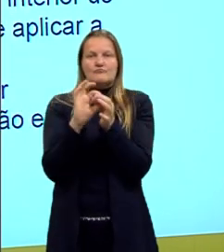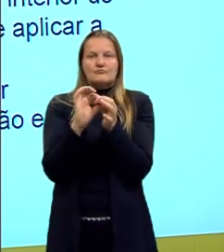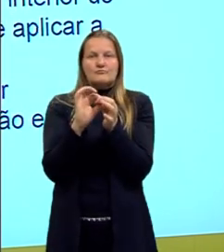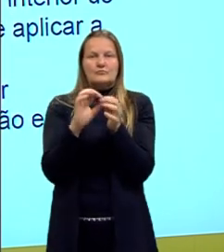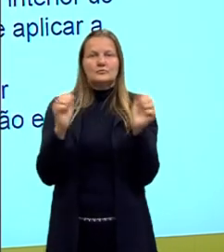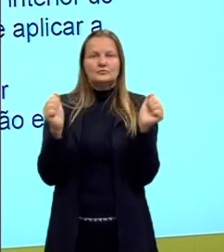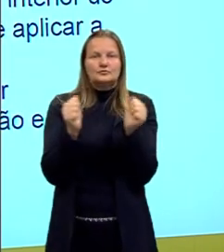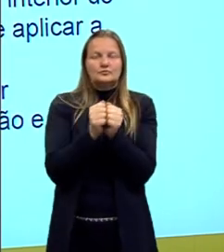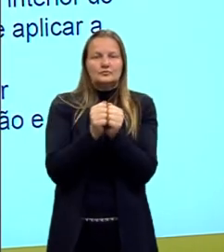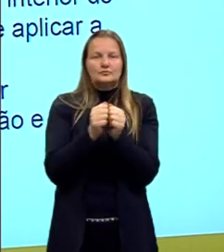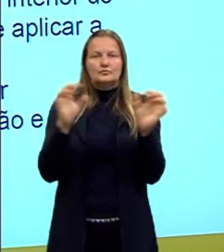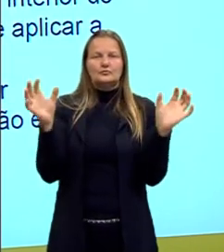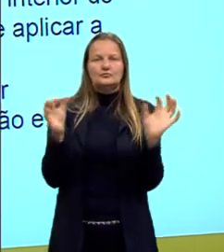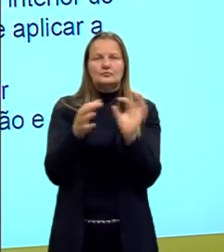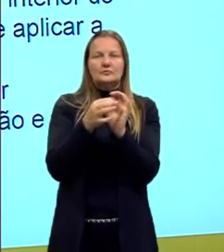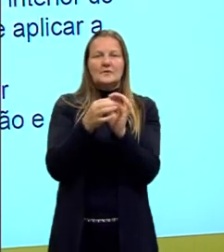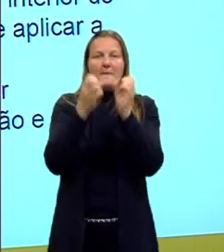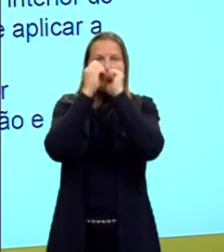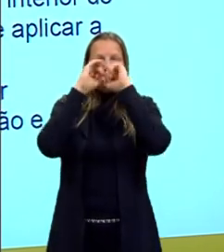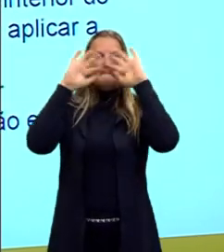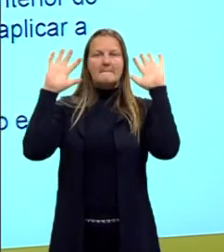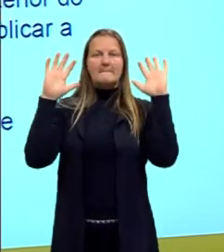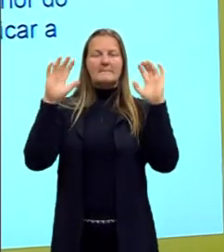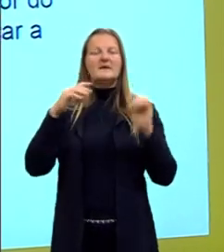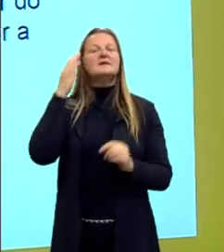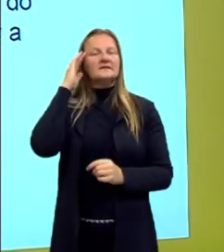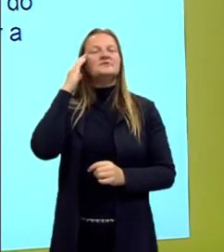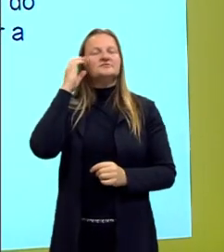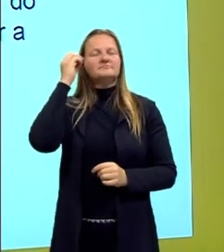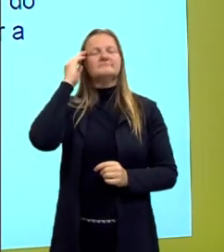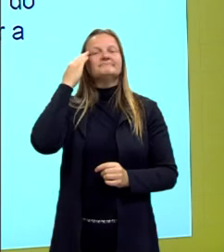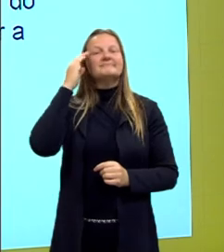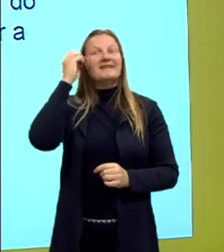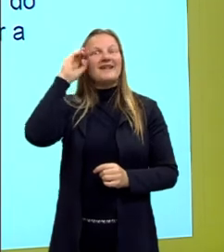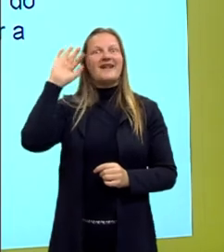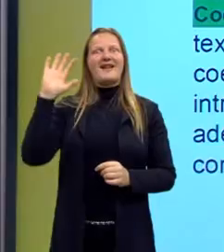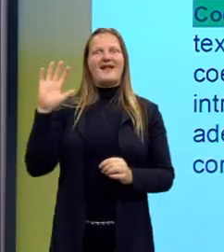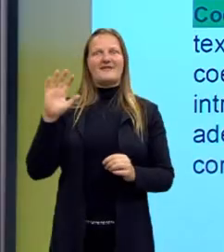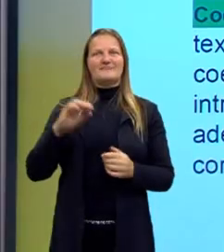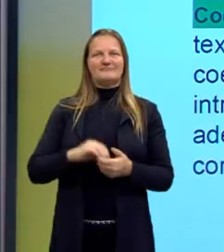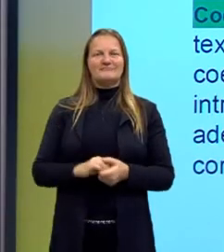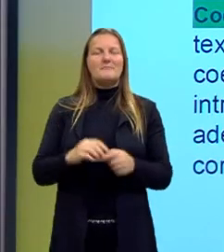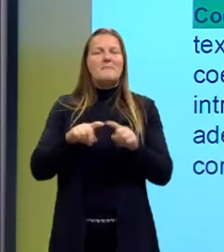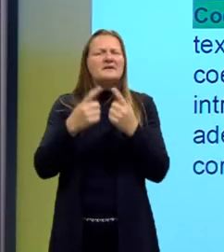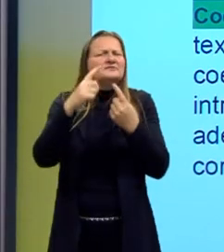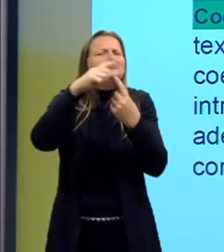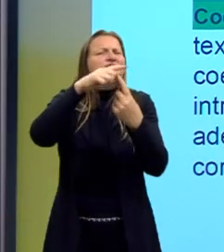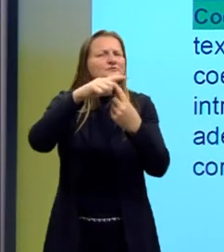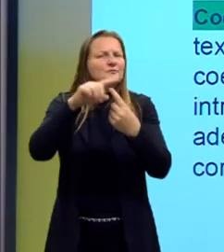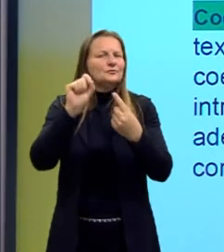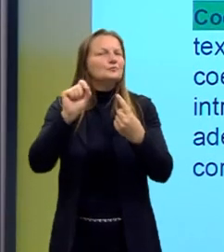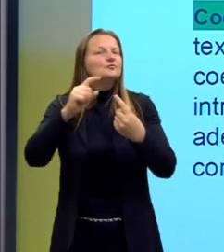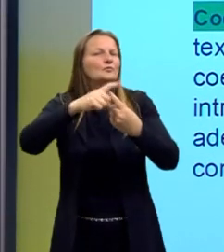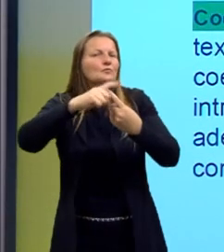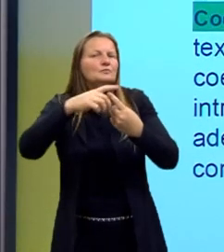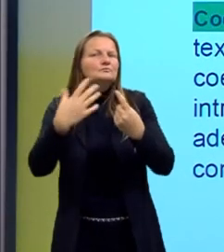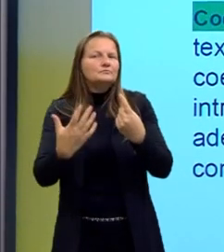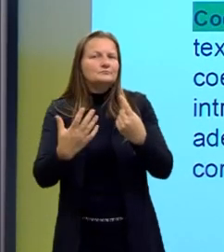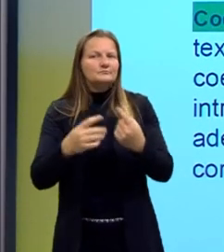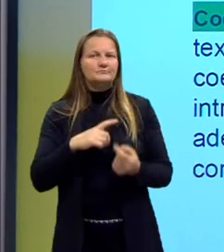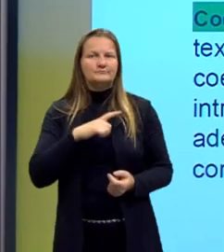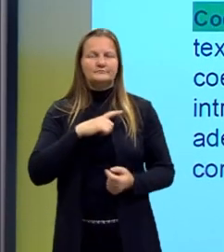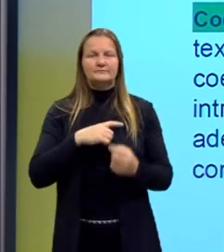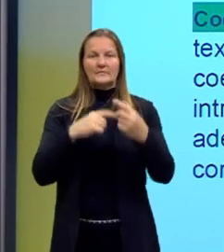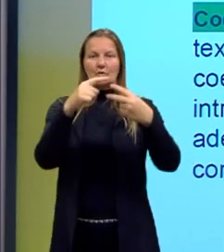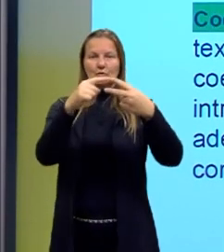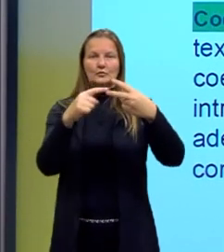compreensível de primeira. Li, já entendi que uma coisa está ligada à outra. Mas que tipo de coesão é essa? Nós temos